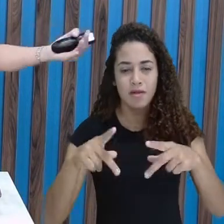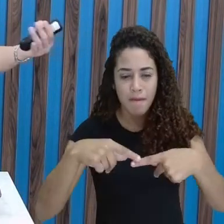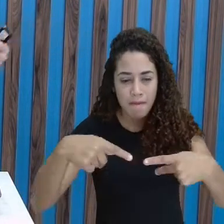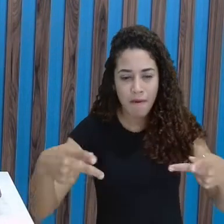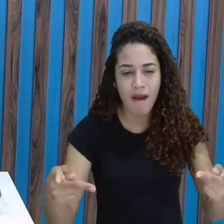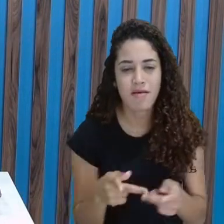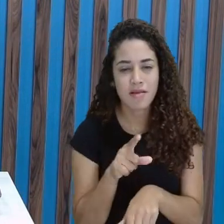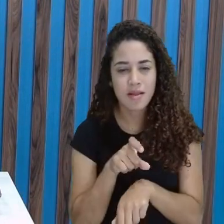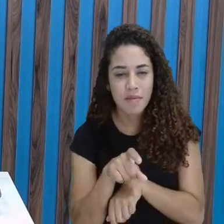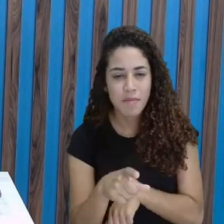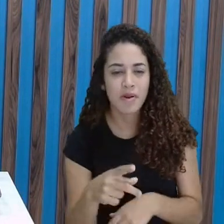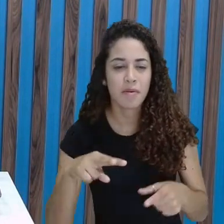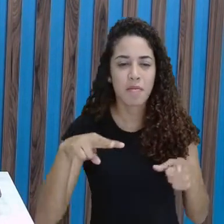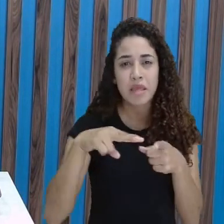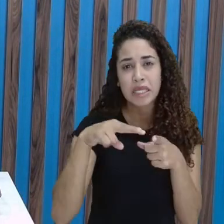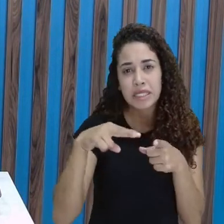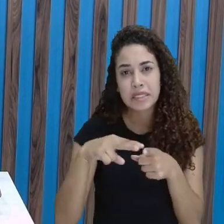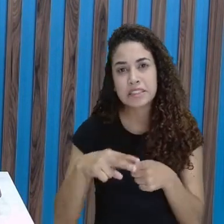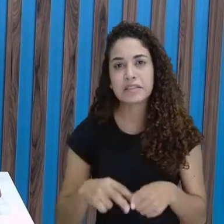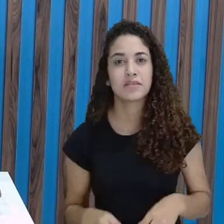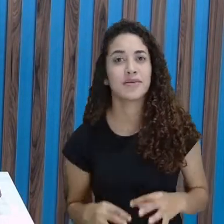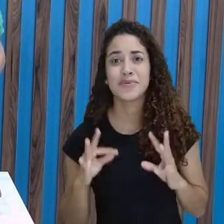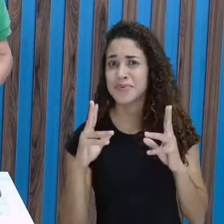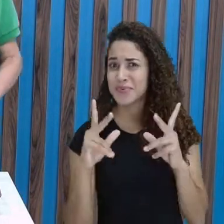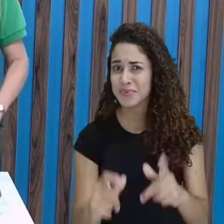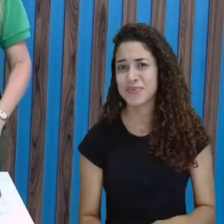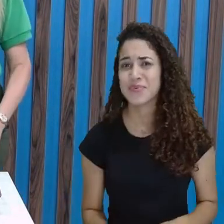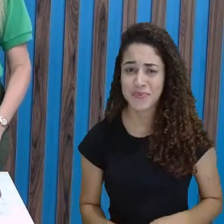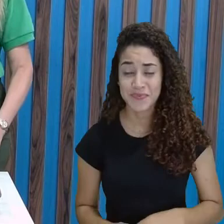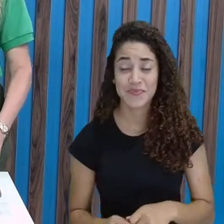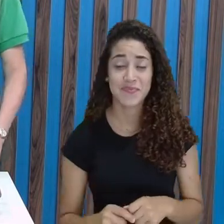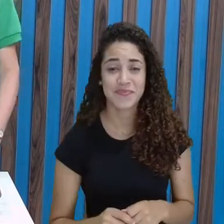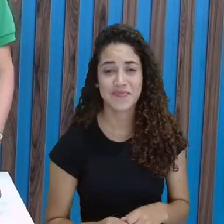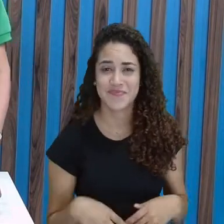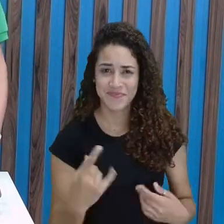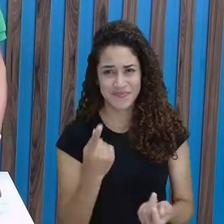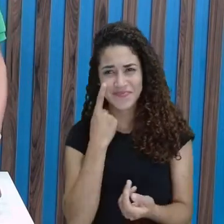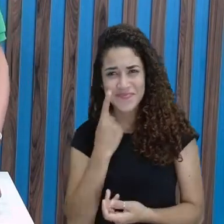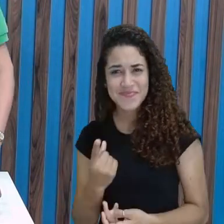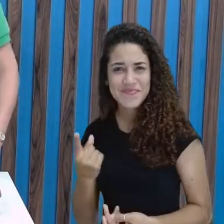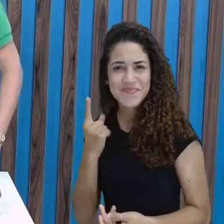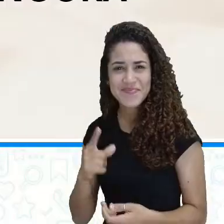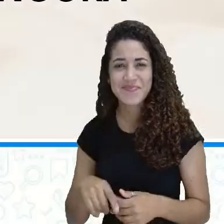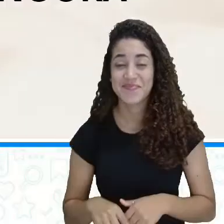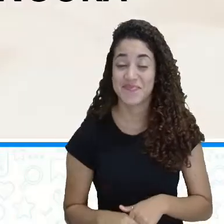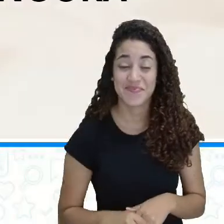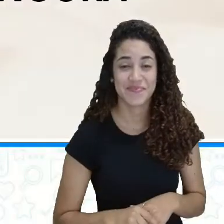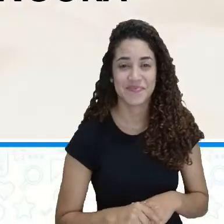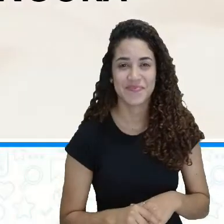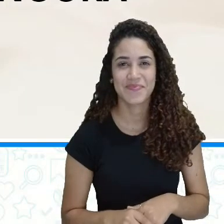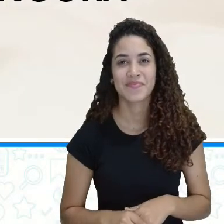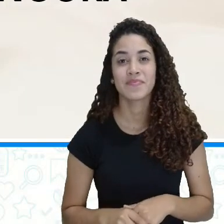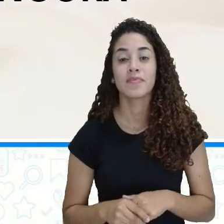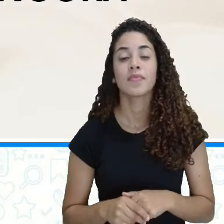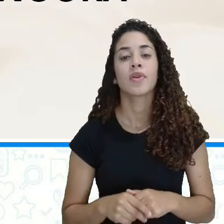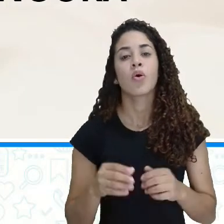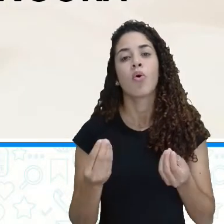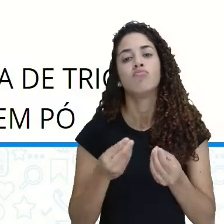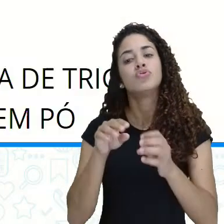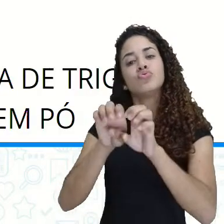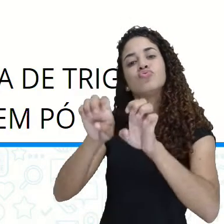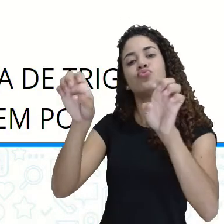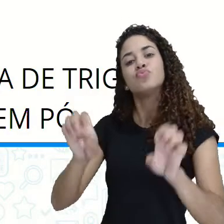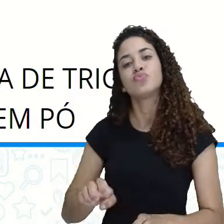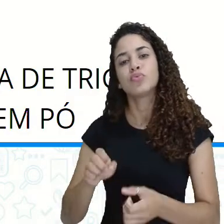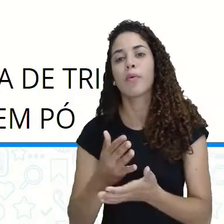camarão, uma pizza. Então, lá, gente. Aqui, nós iremos observar a estrutura de um bolo de